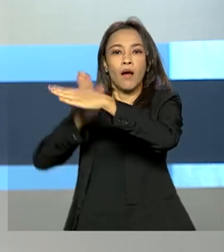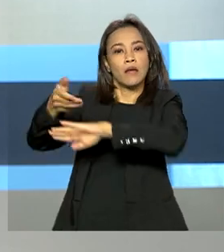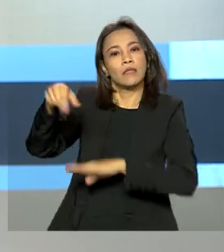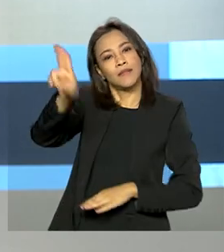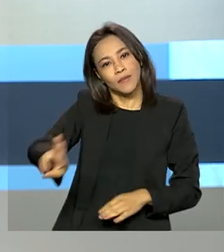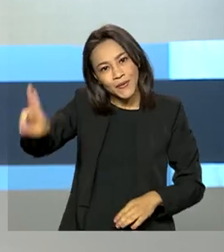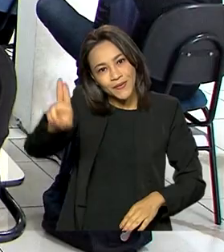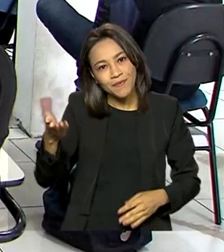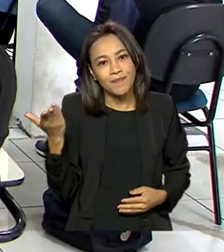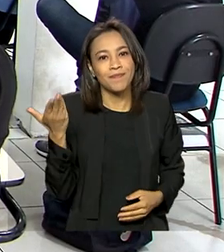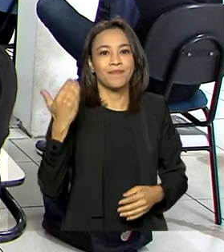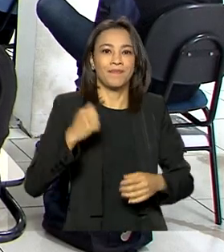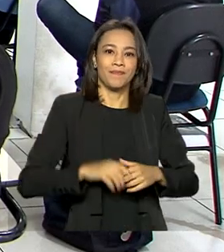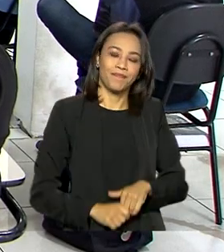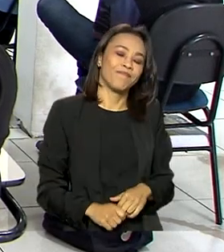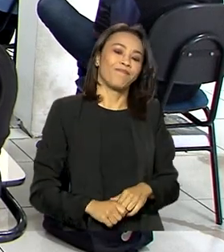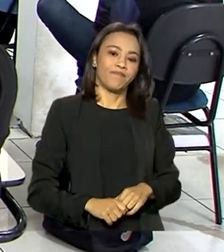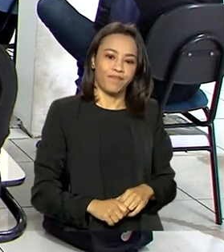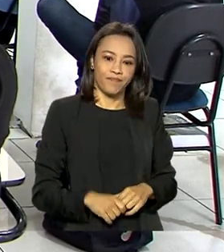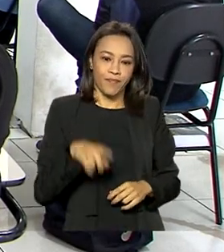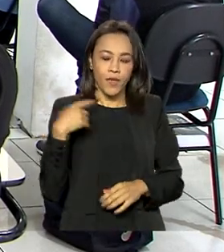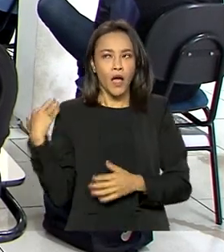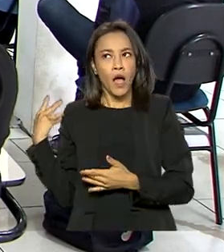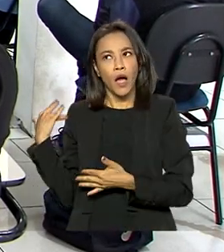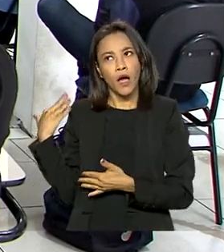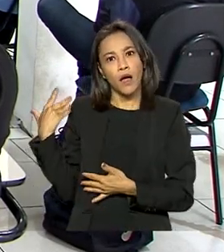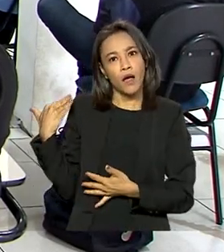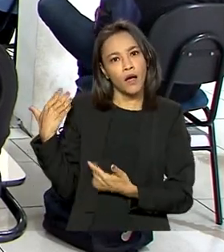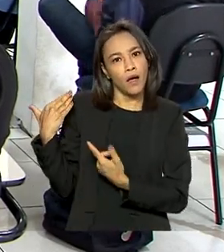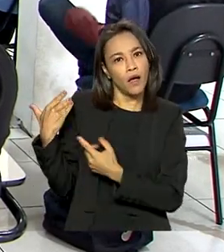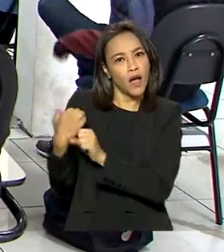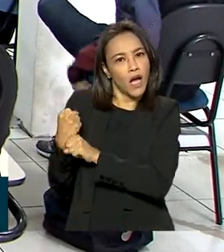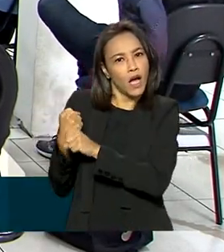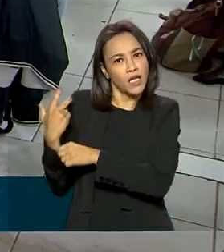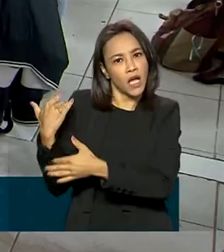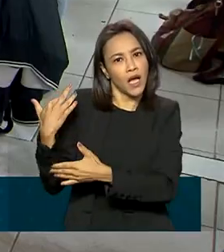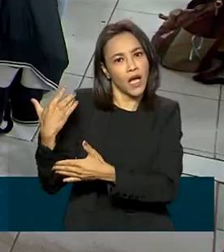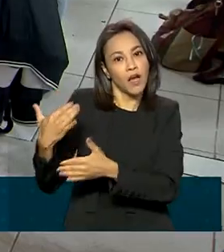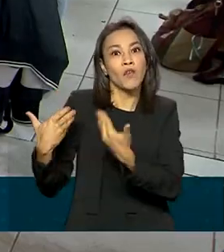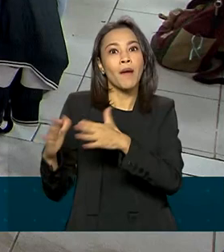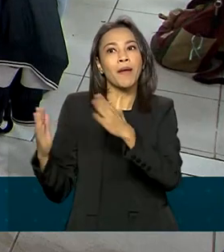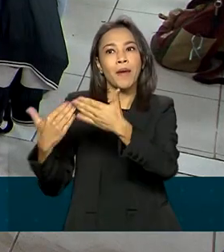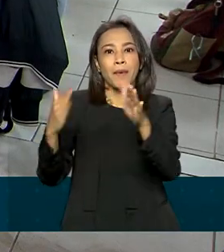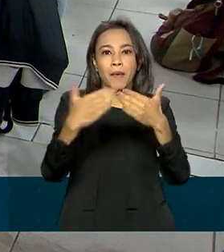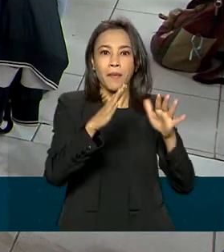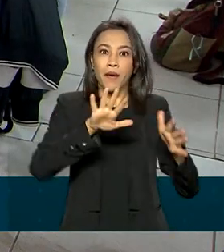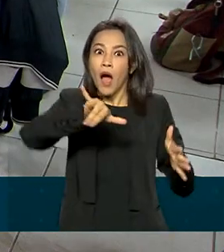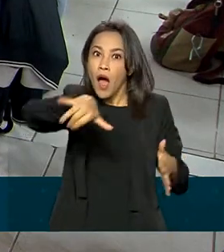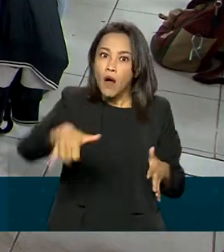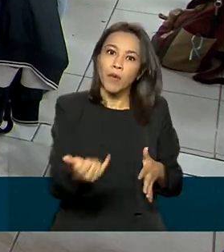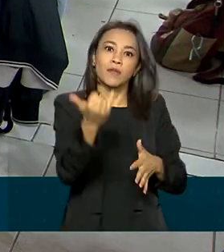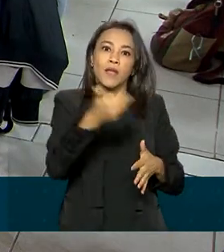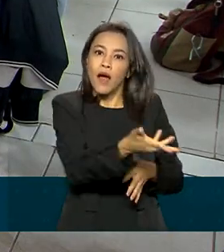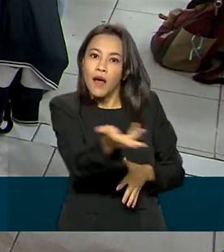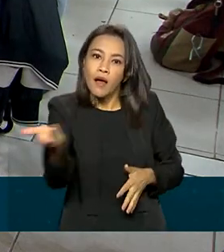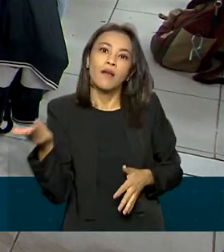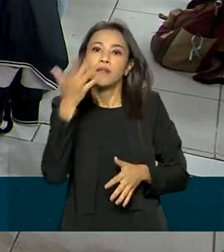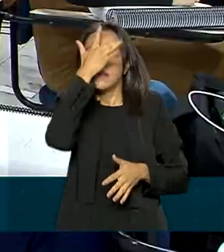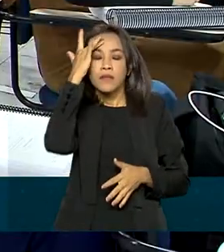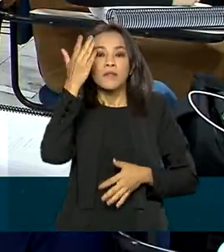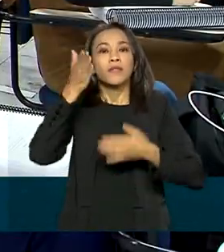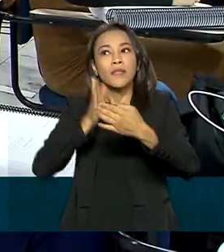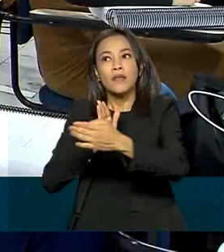ensino superior. Com o passar dos anos, o Enem democratizou e facilitou a entrada em universidades